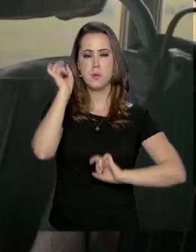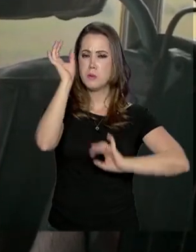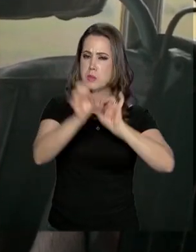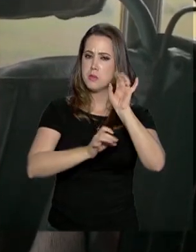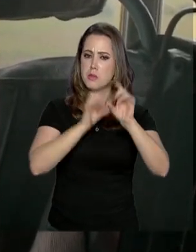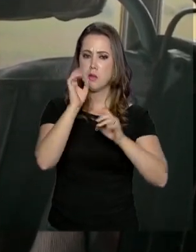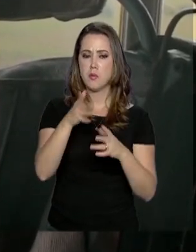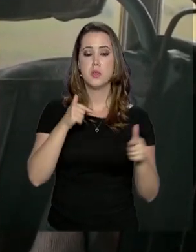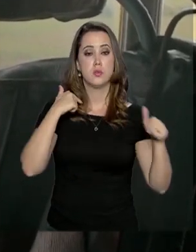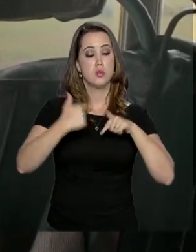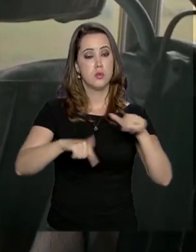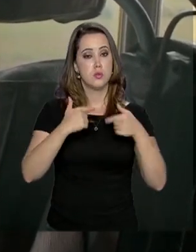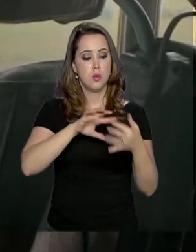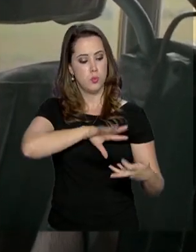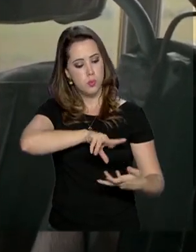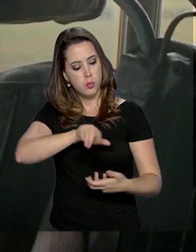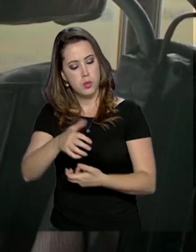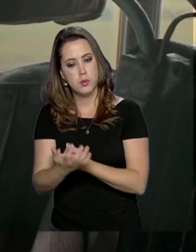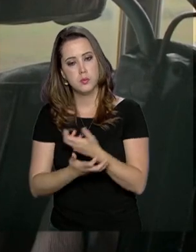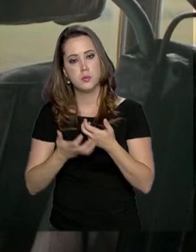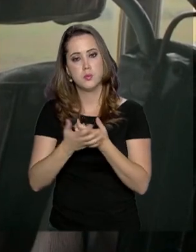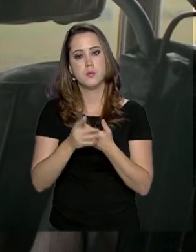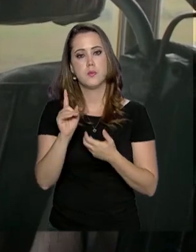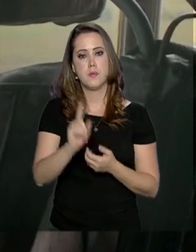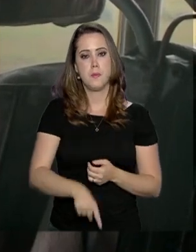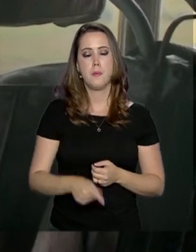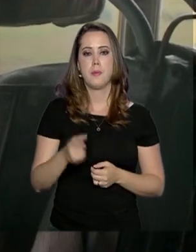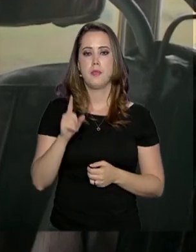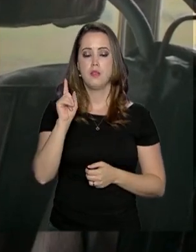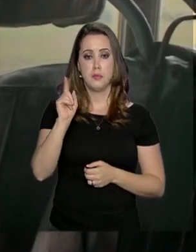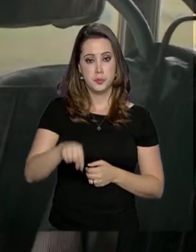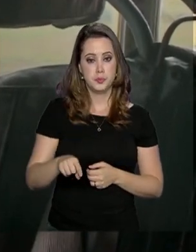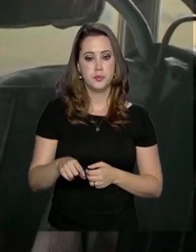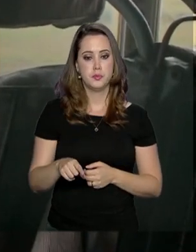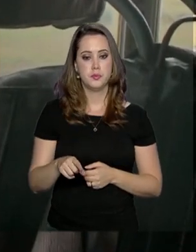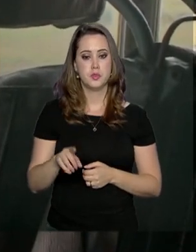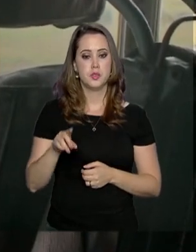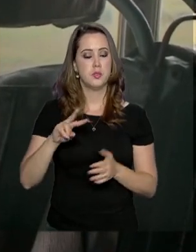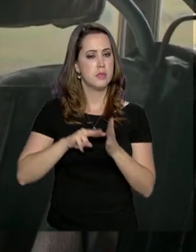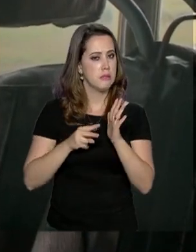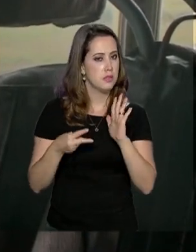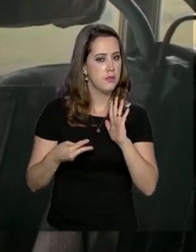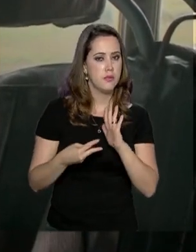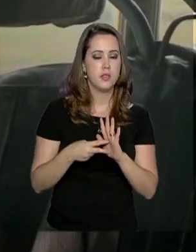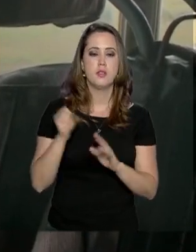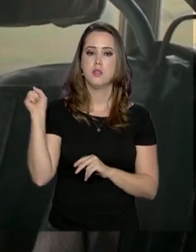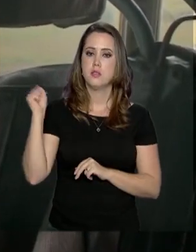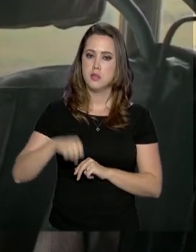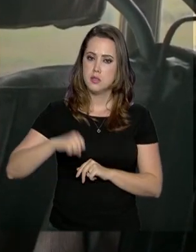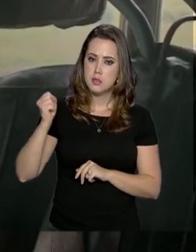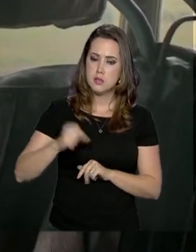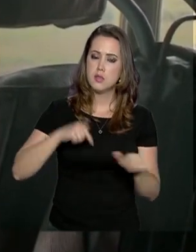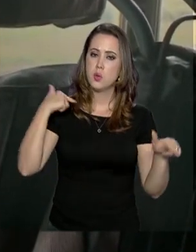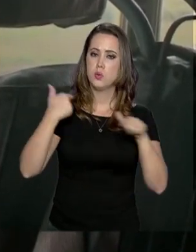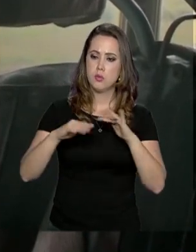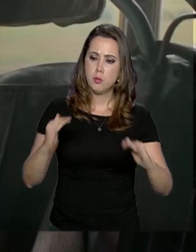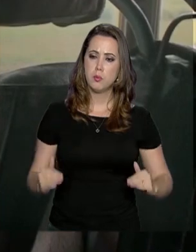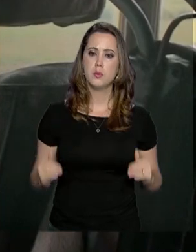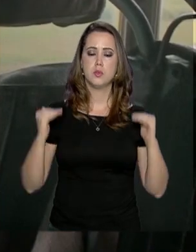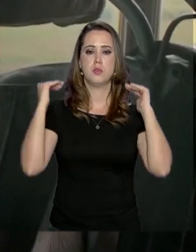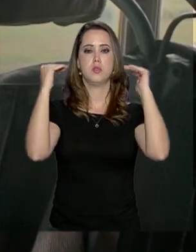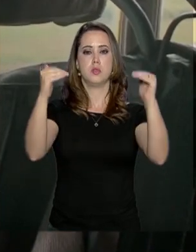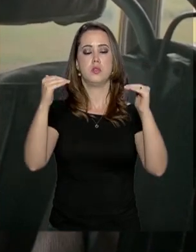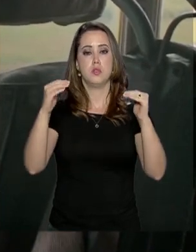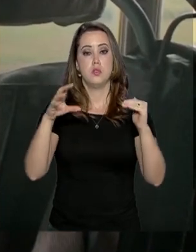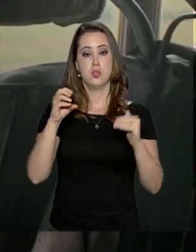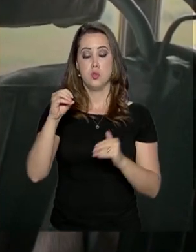a operação na Antártica simboliza ali realmente o ápice da carreira de um